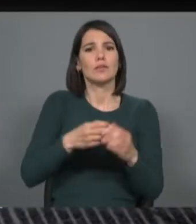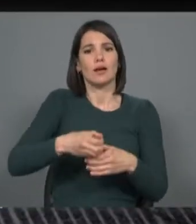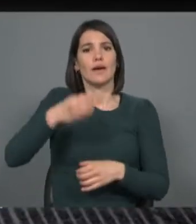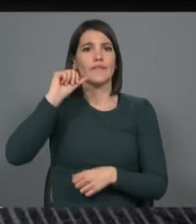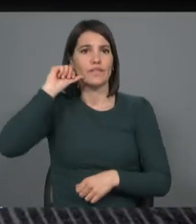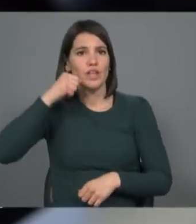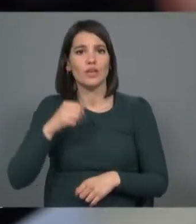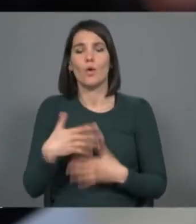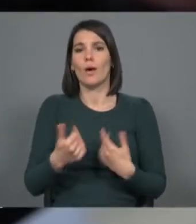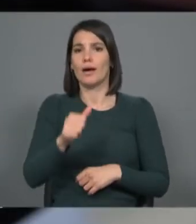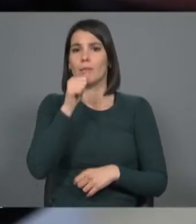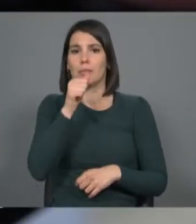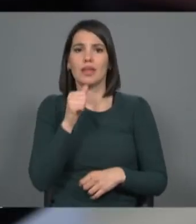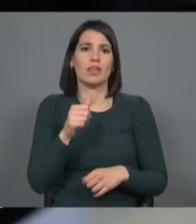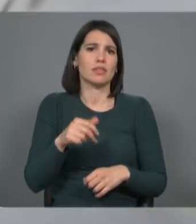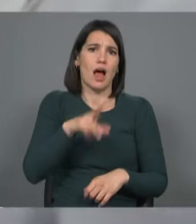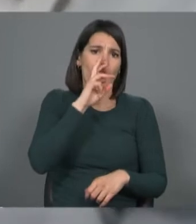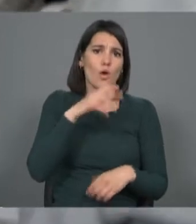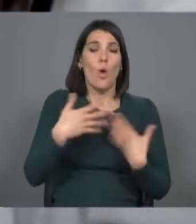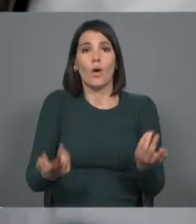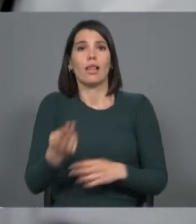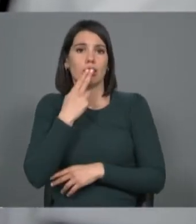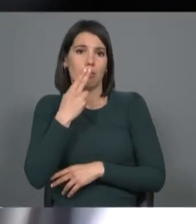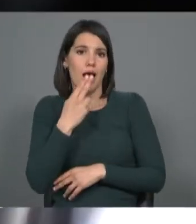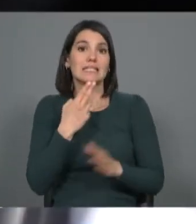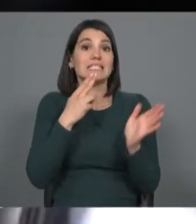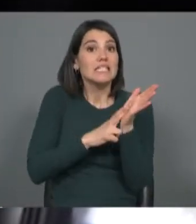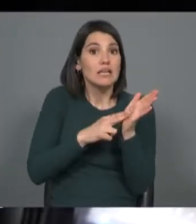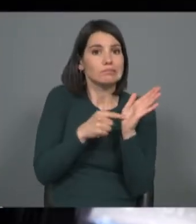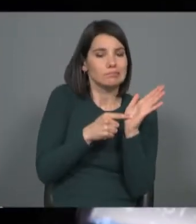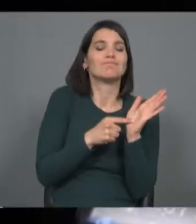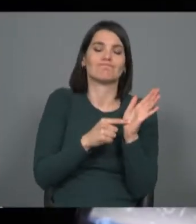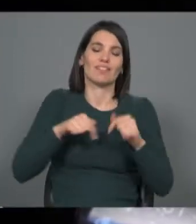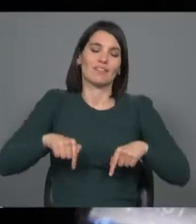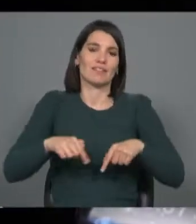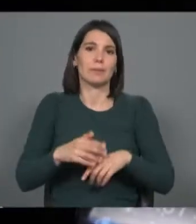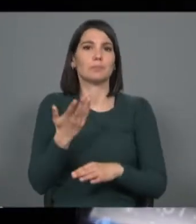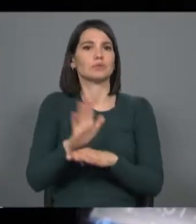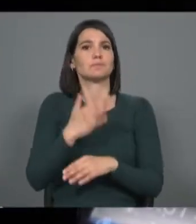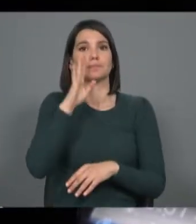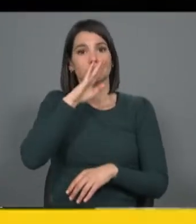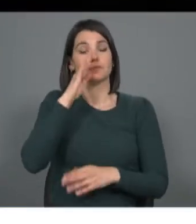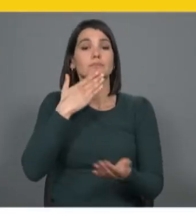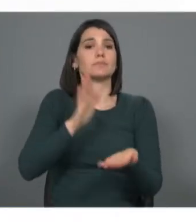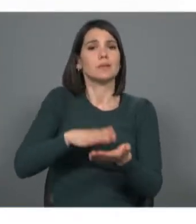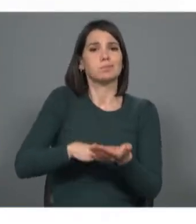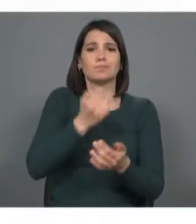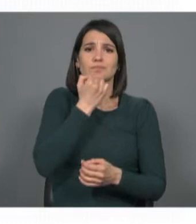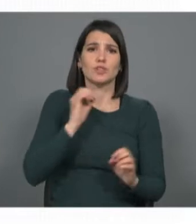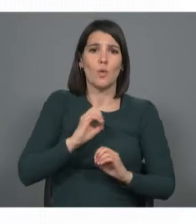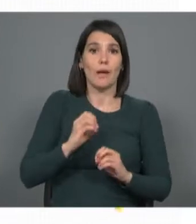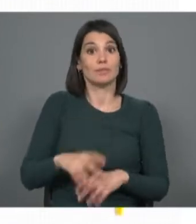alcoólicas, como também no tabaco. E se por acaso estiverem insatisfeitos com o atendimento num restaurante, por exemplo… esperemos que não seja o caso… Sabe que